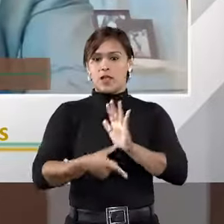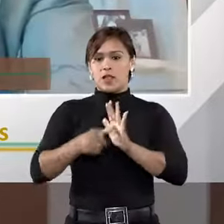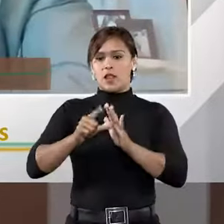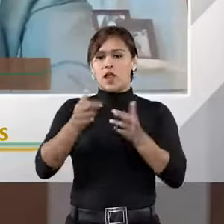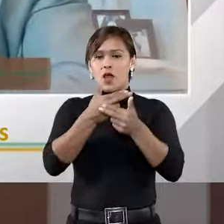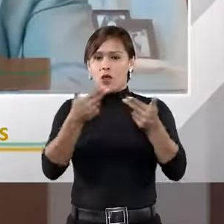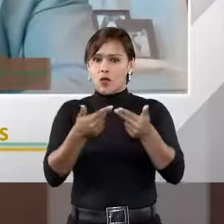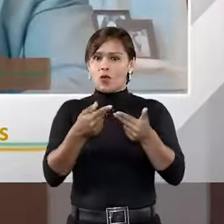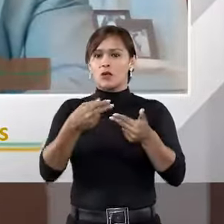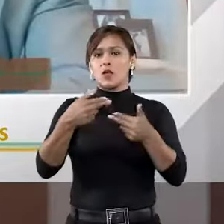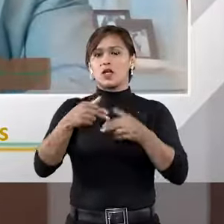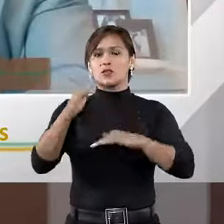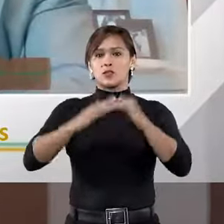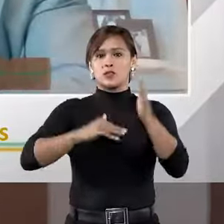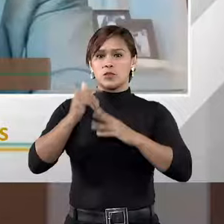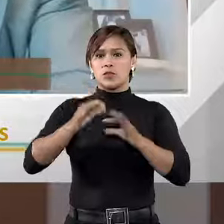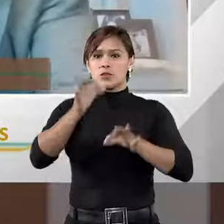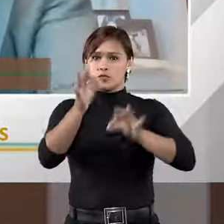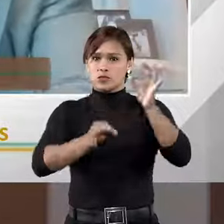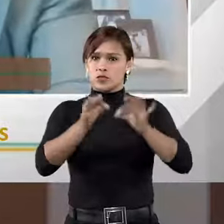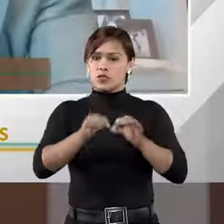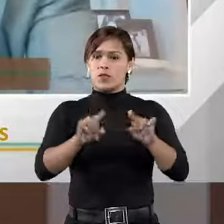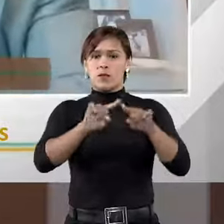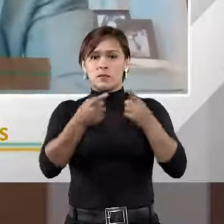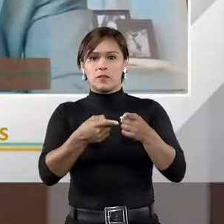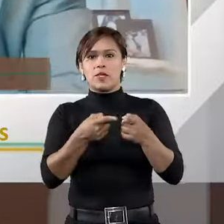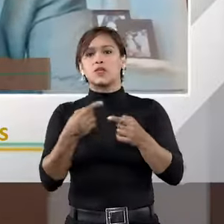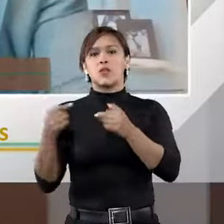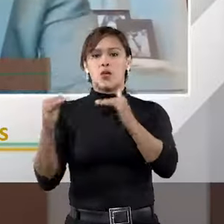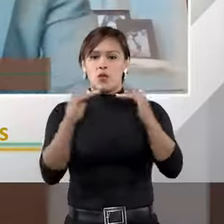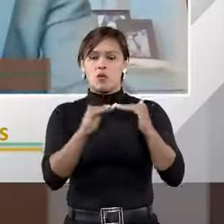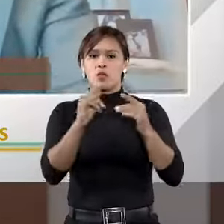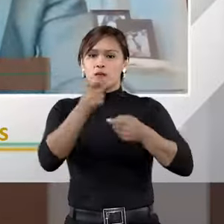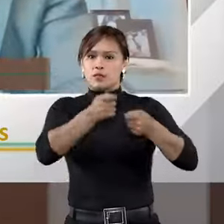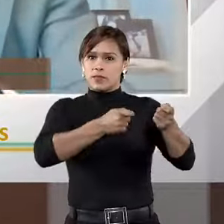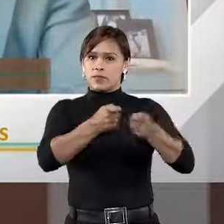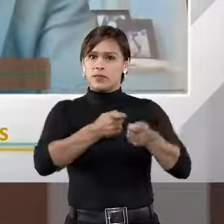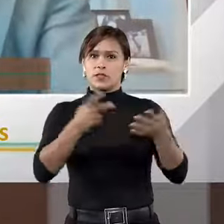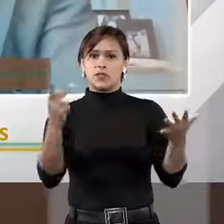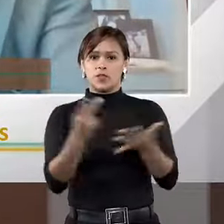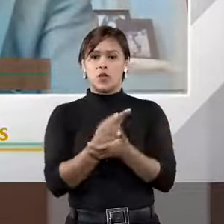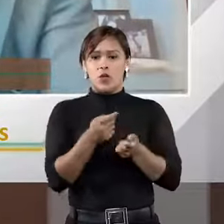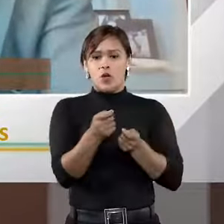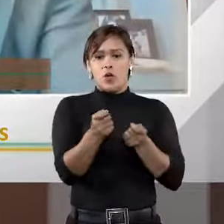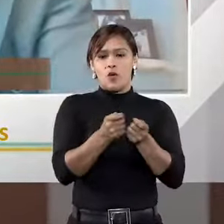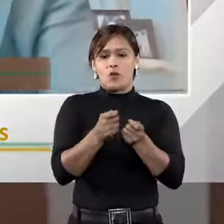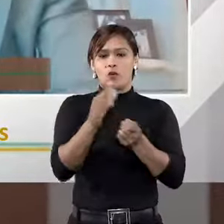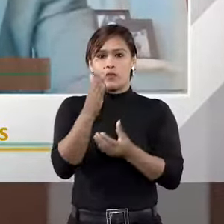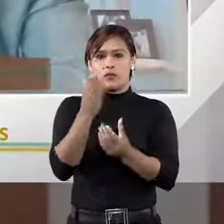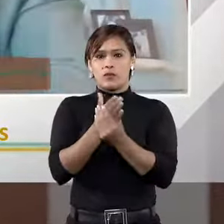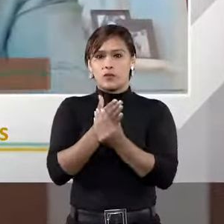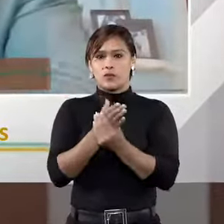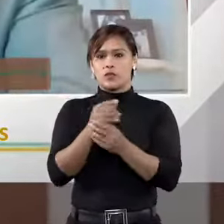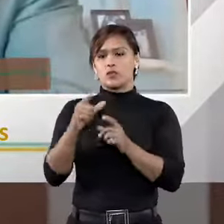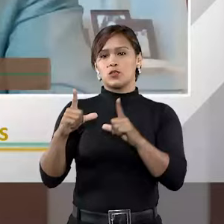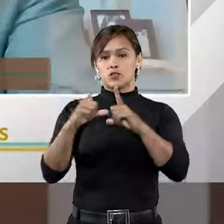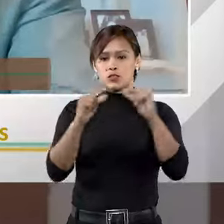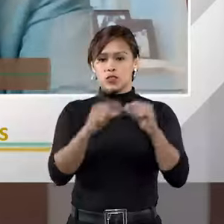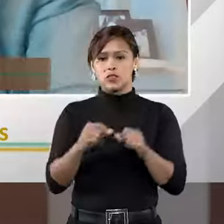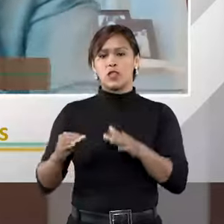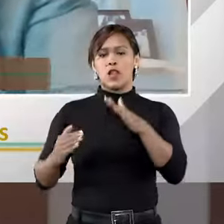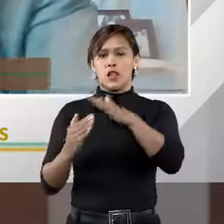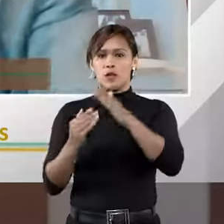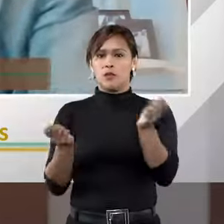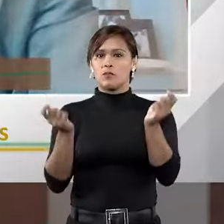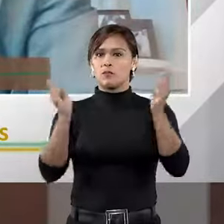alguma coisa de competência do judiciário, mesmo quando há pactuação de arbitragem. O controle da sentença arbitral nos estritos limites em que ele é